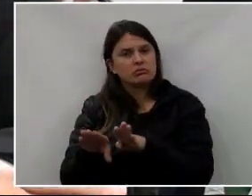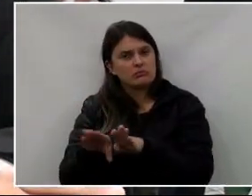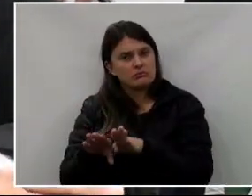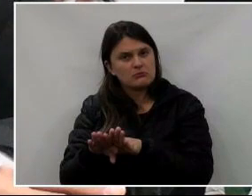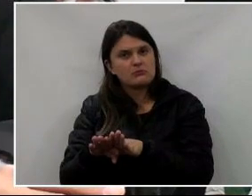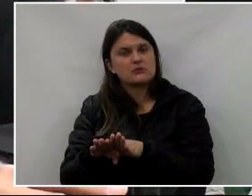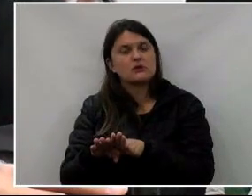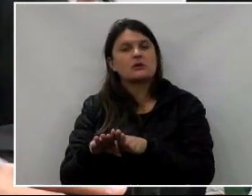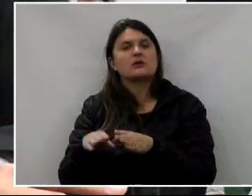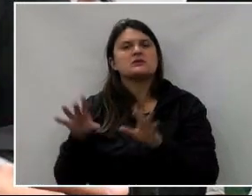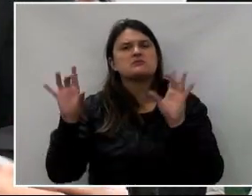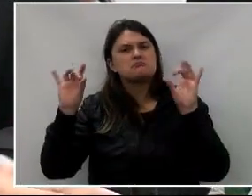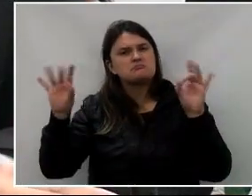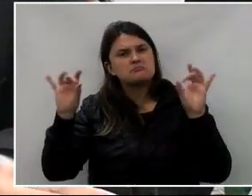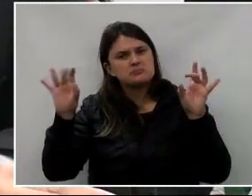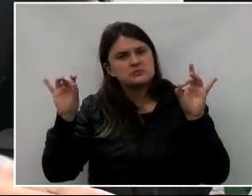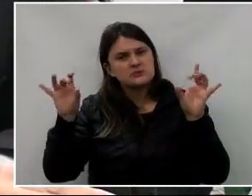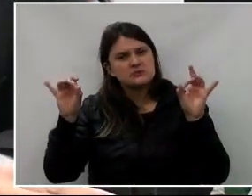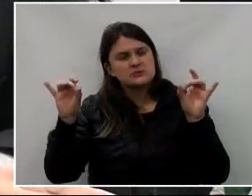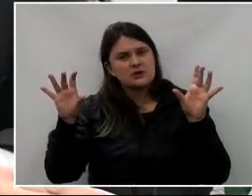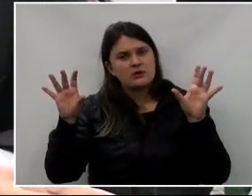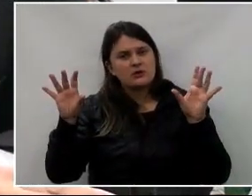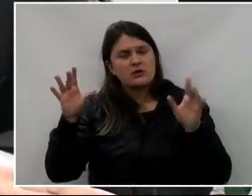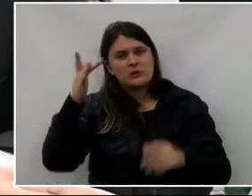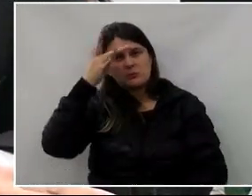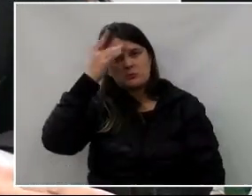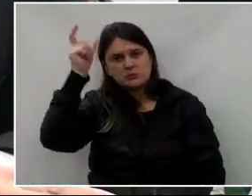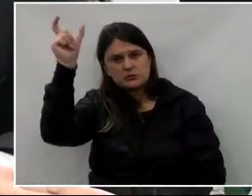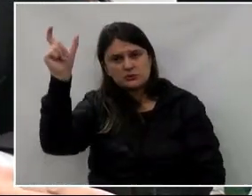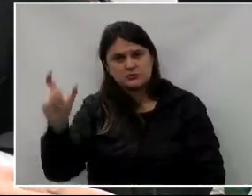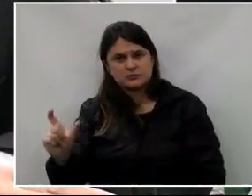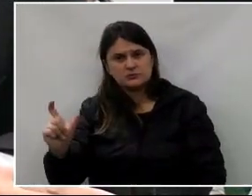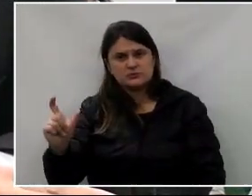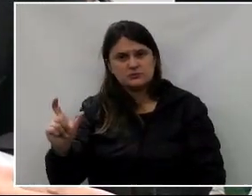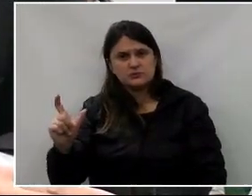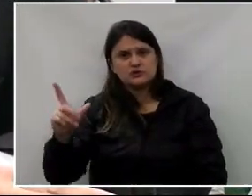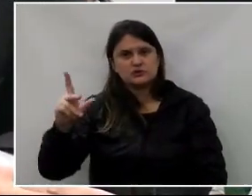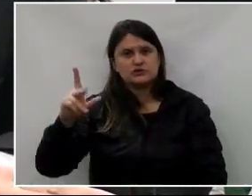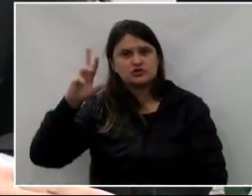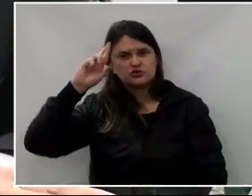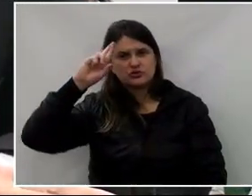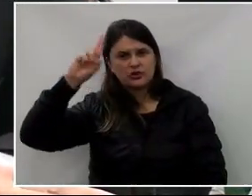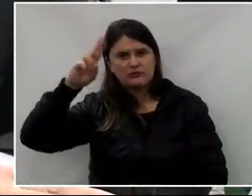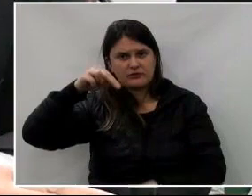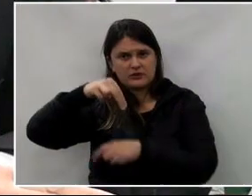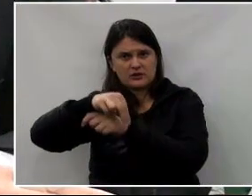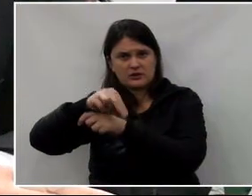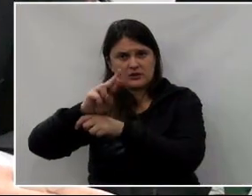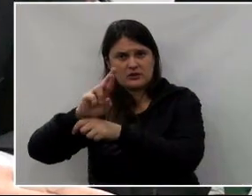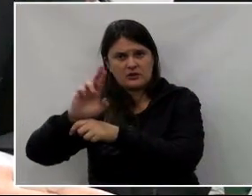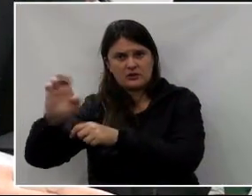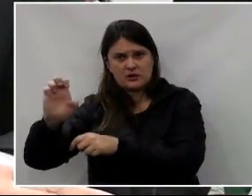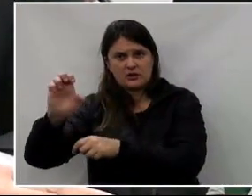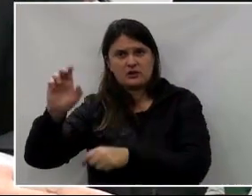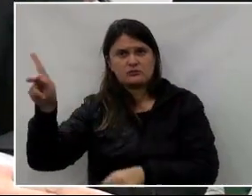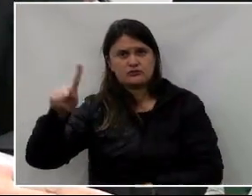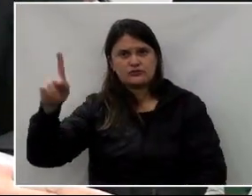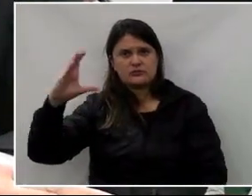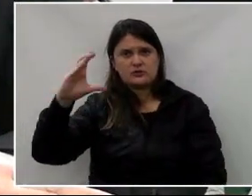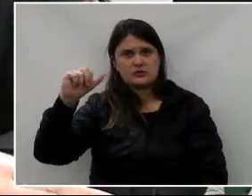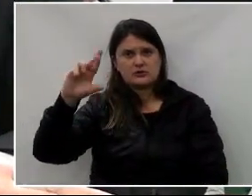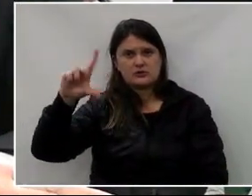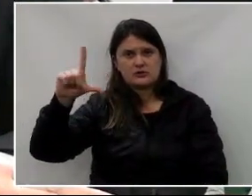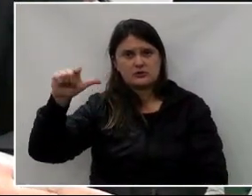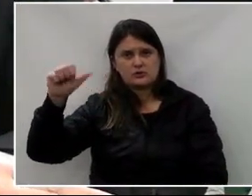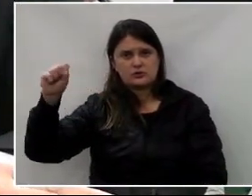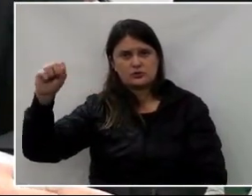um crivo também especial aqui na pessoa do senhor chefe do núcleo, o Carlos Pouzin, que fez um